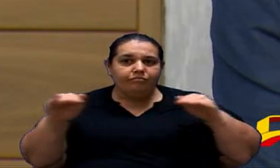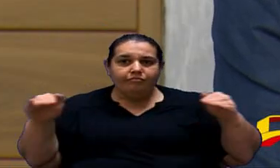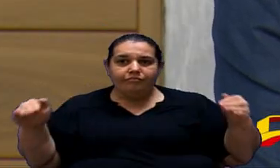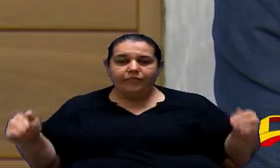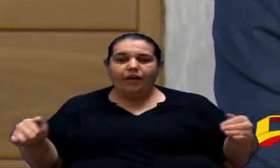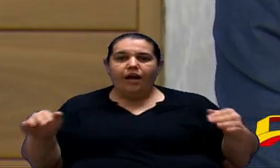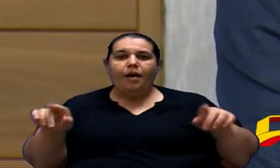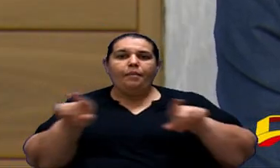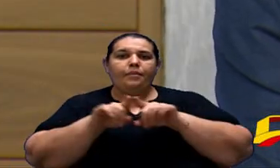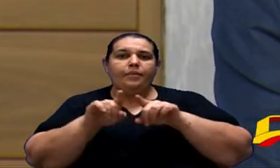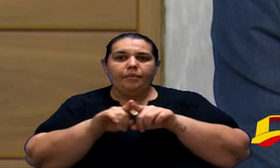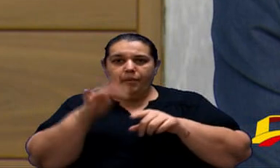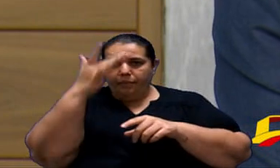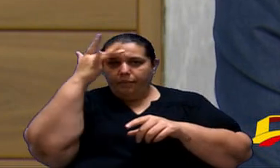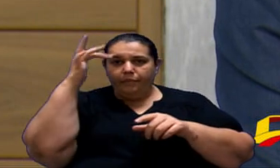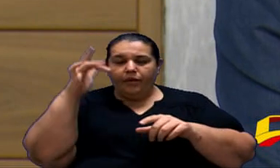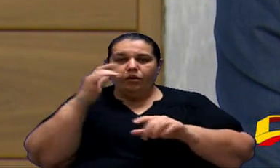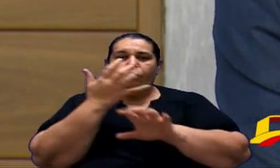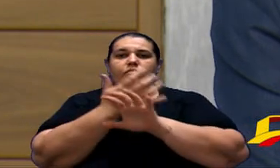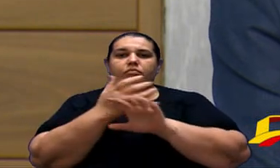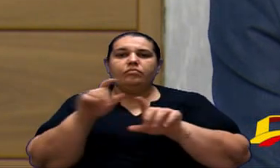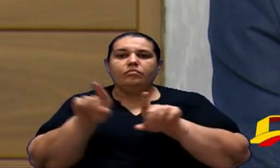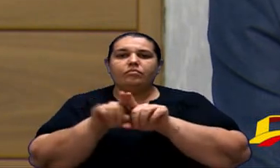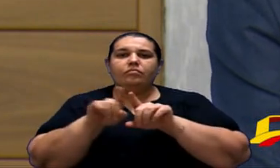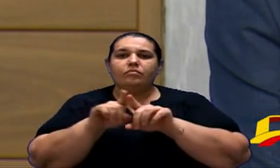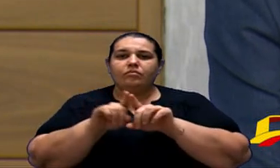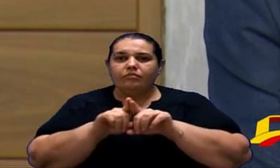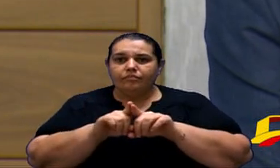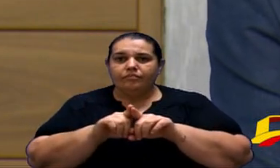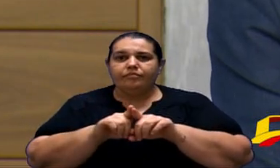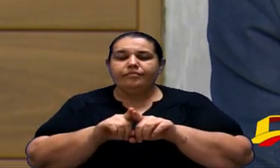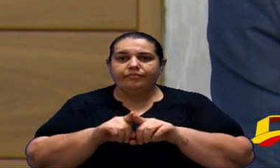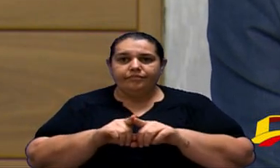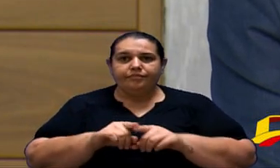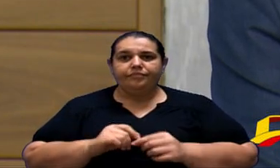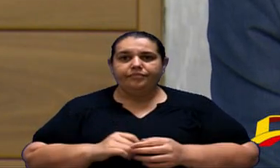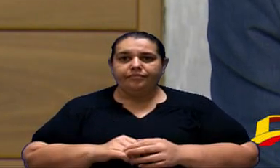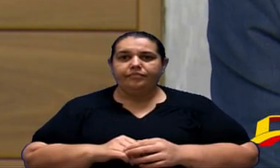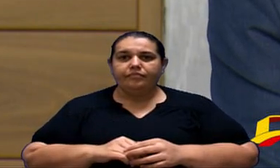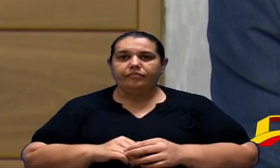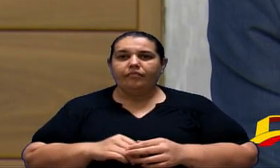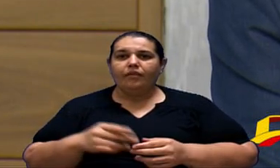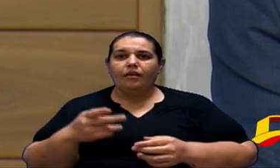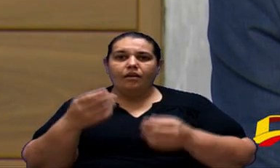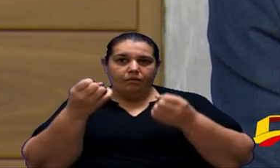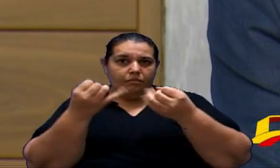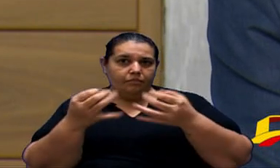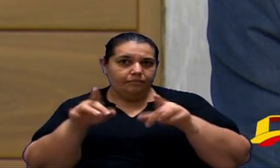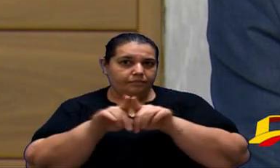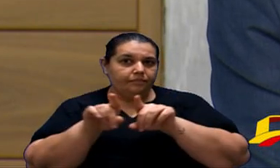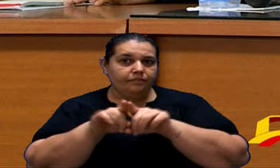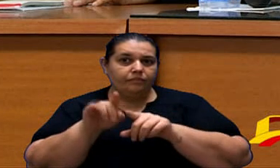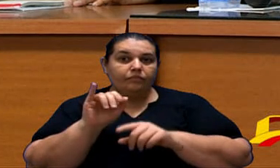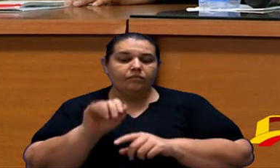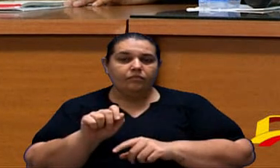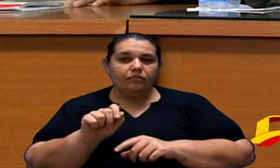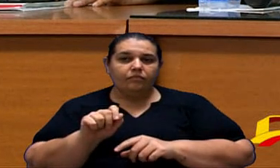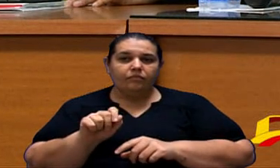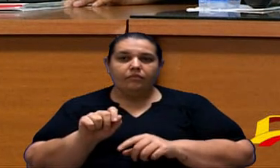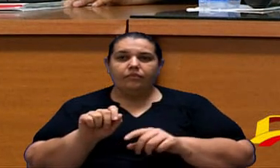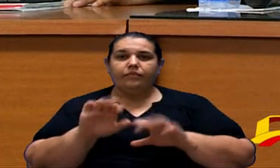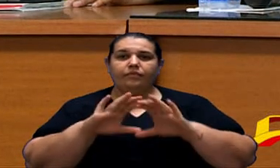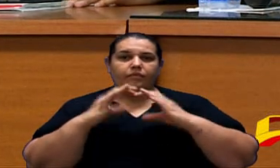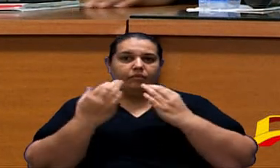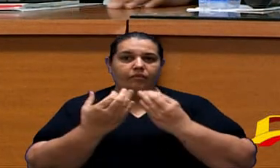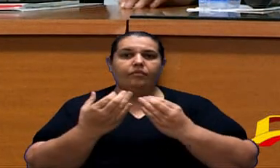estão nos assistindo também que estão lá estão nos assistindo aqui dizer que essa